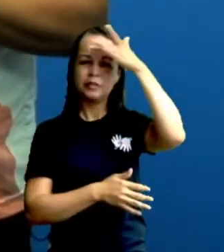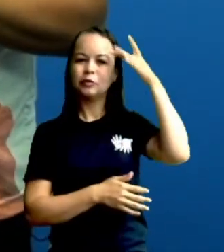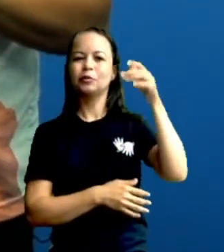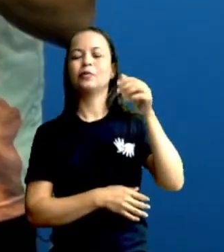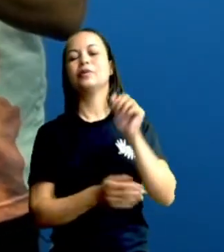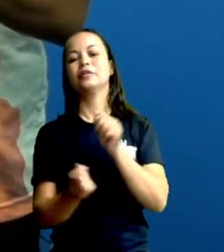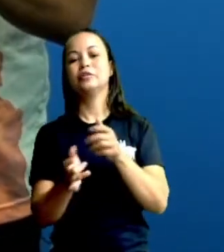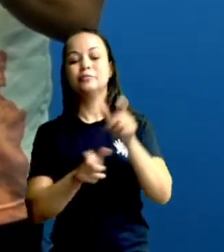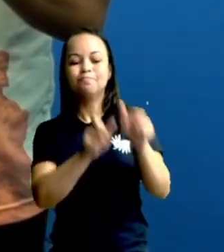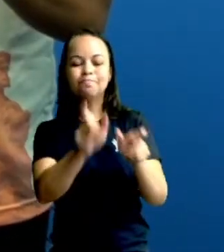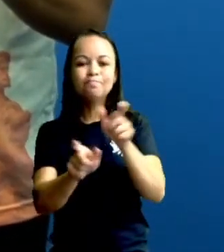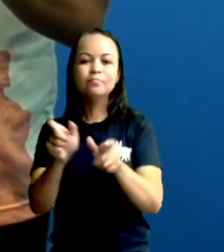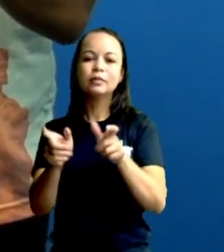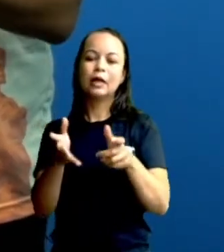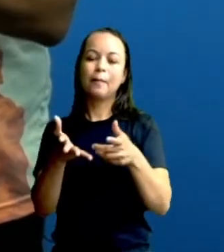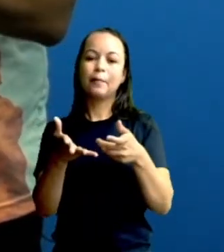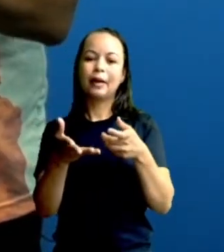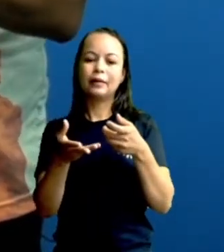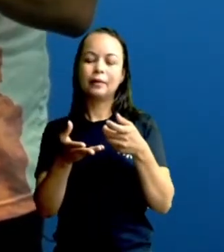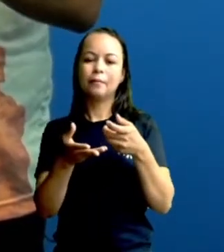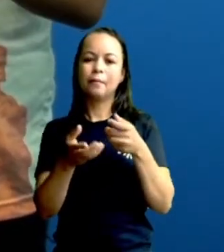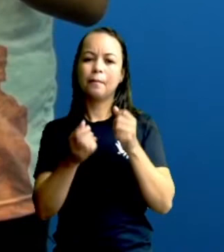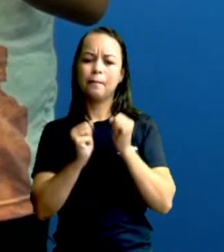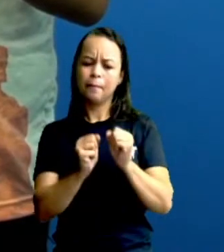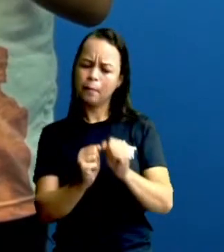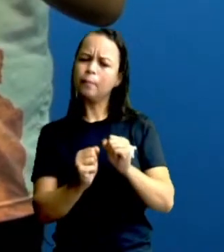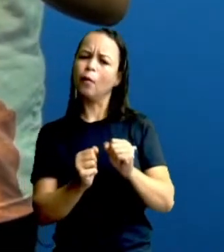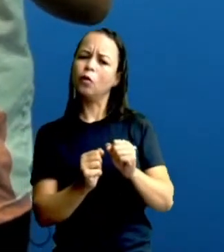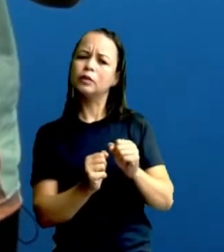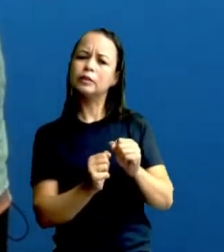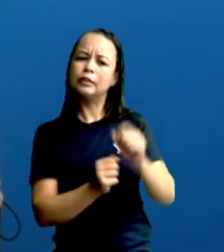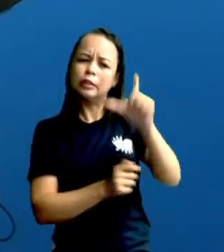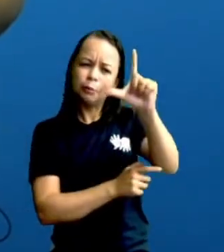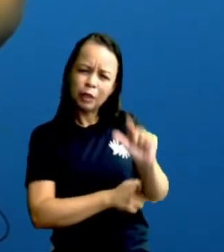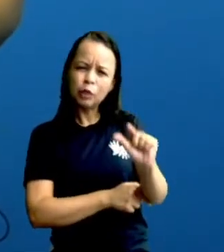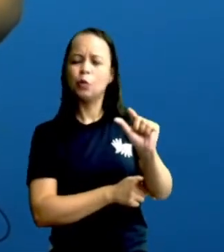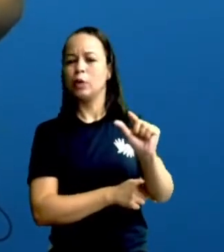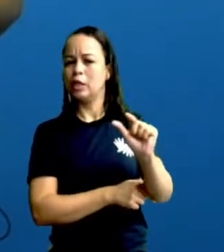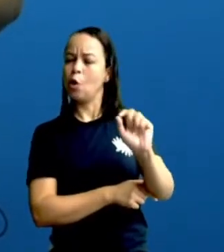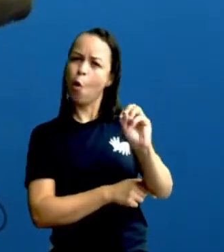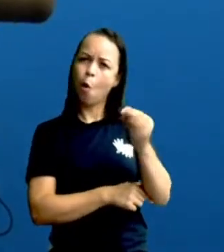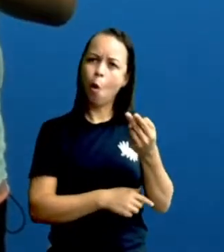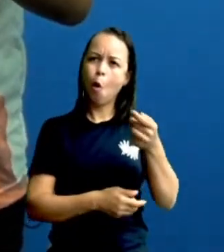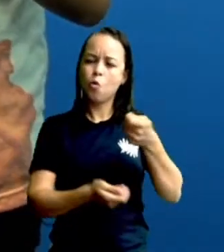a gente possa mitigar, que a gente possa minimizar e talvez até controlar